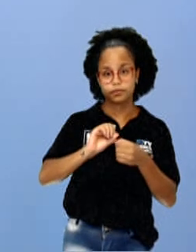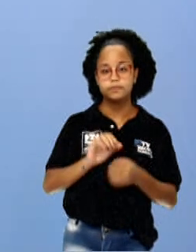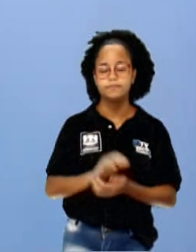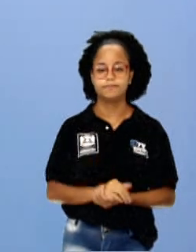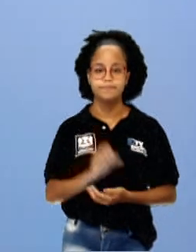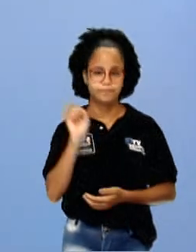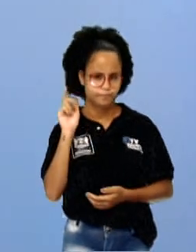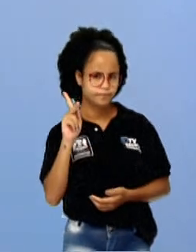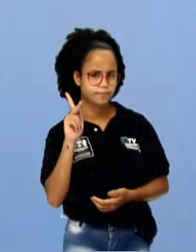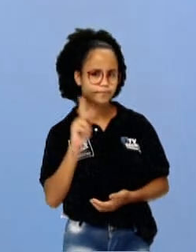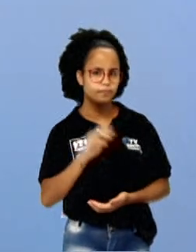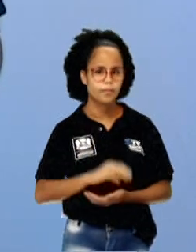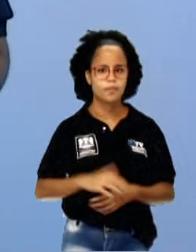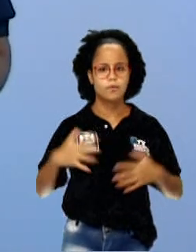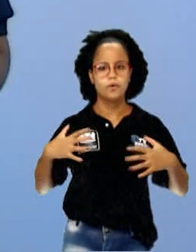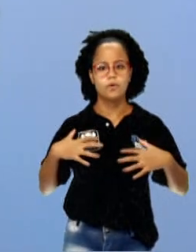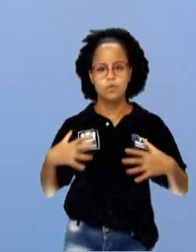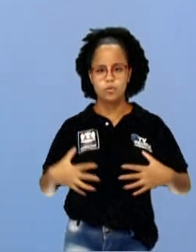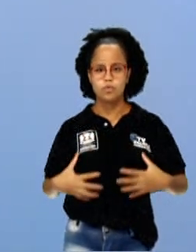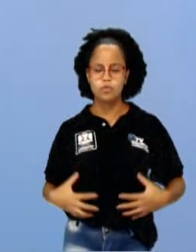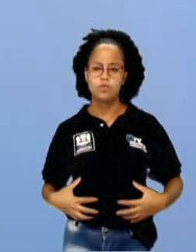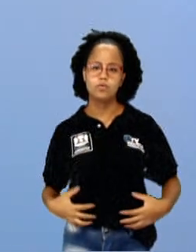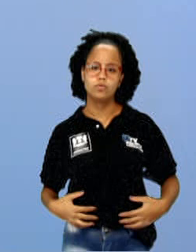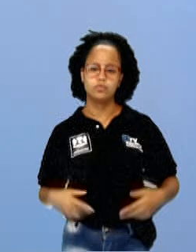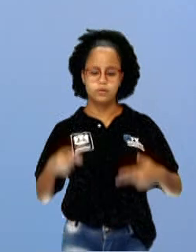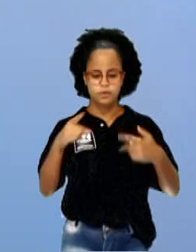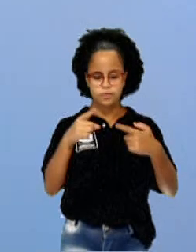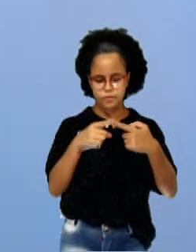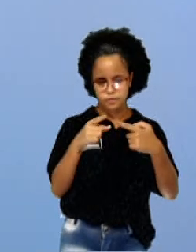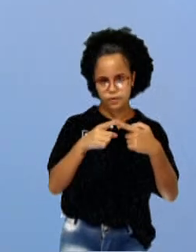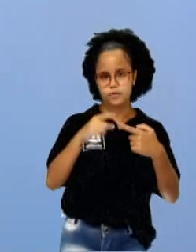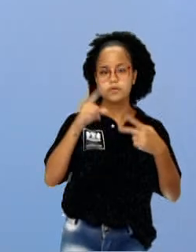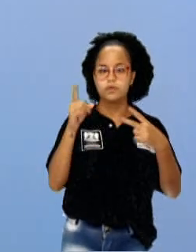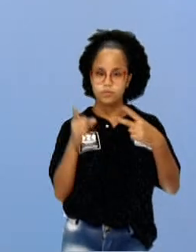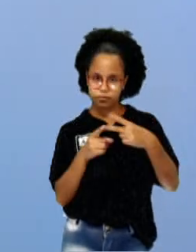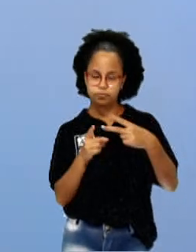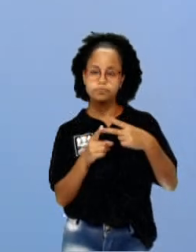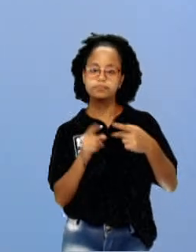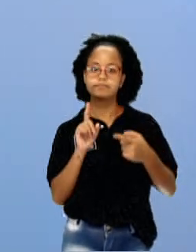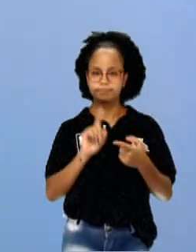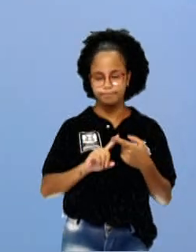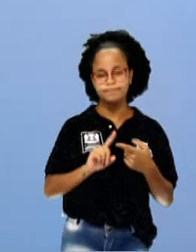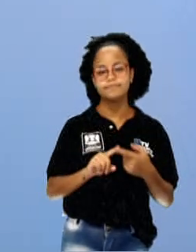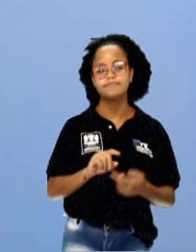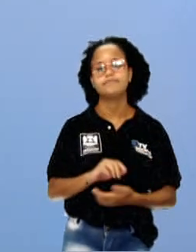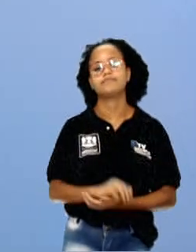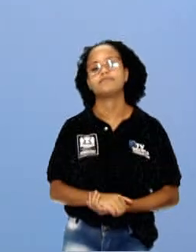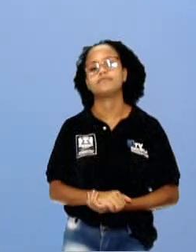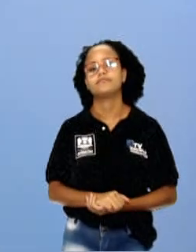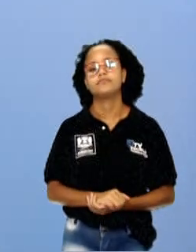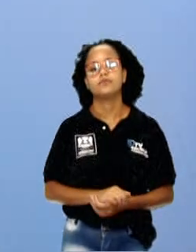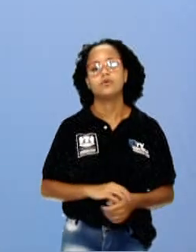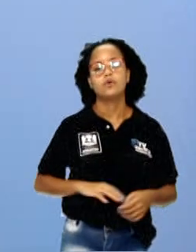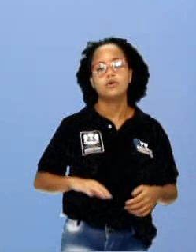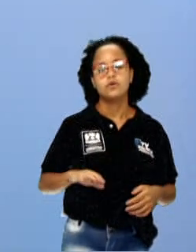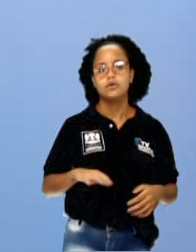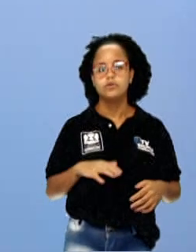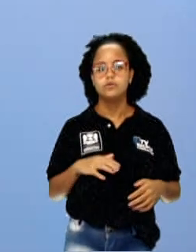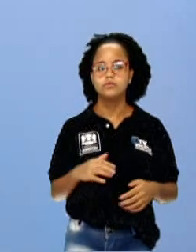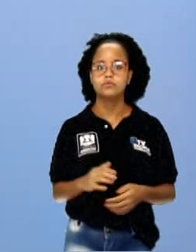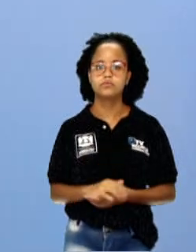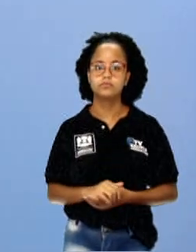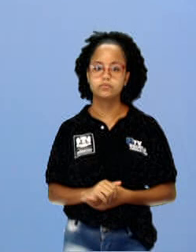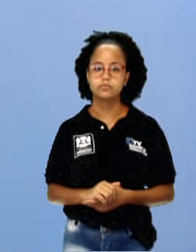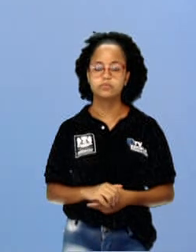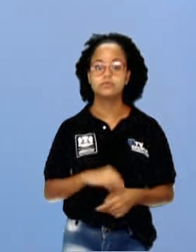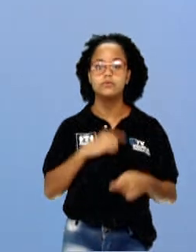Ok? Então, o corpo aí é duas partes da materialidade. Ele é tanto o suporte como ele é a matéria. E os gestos... Desculpa.